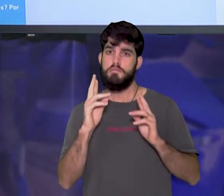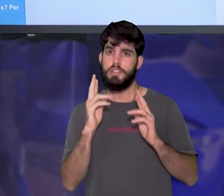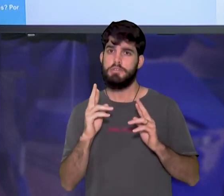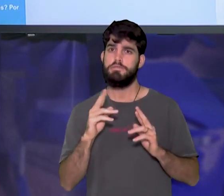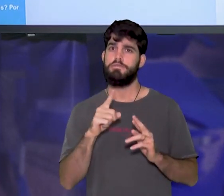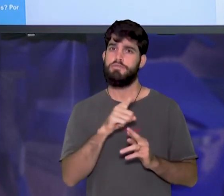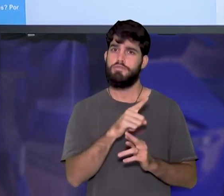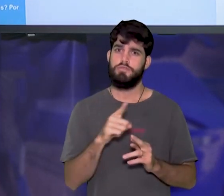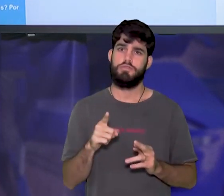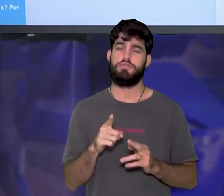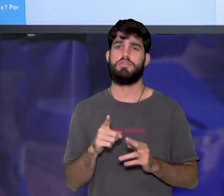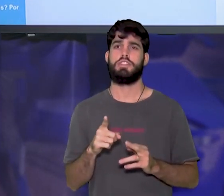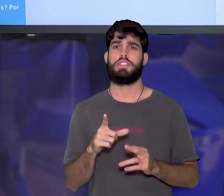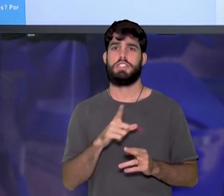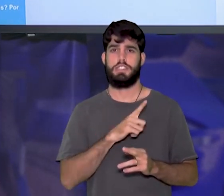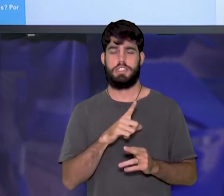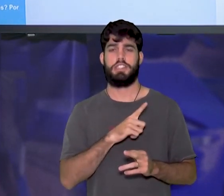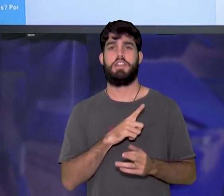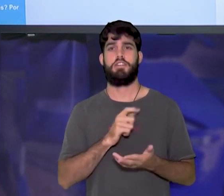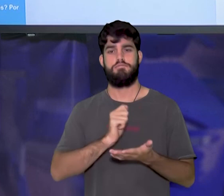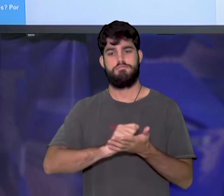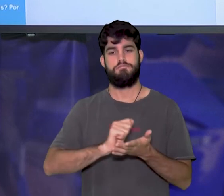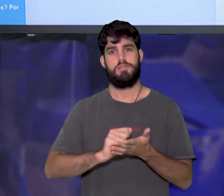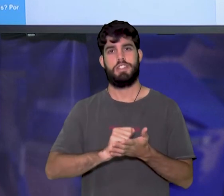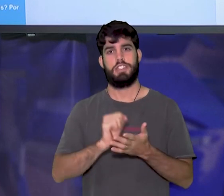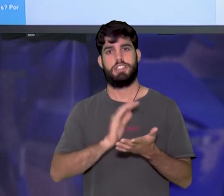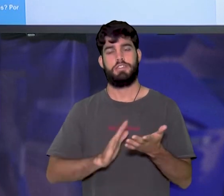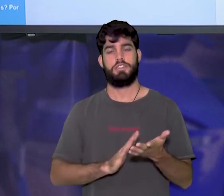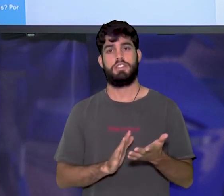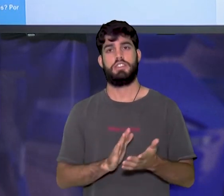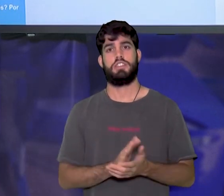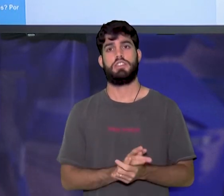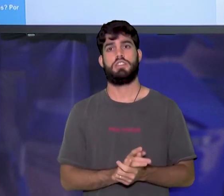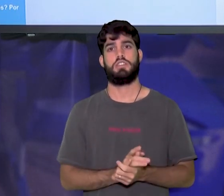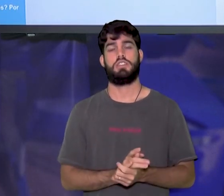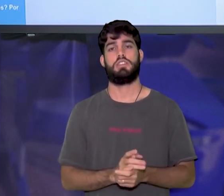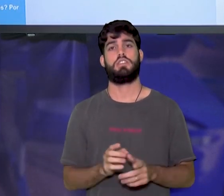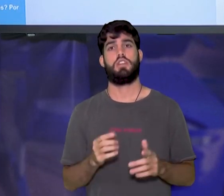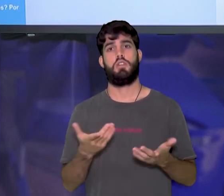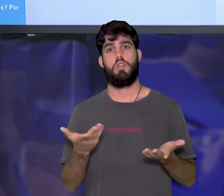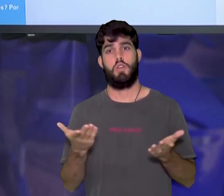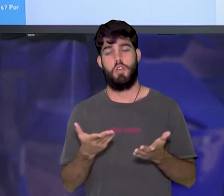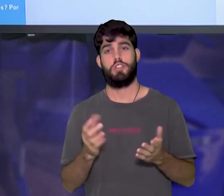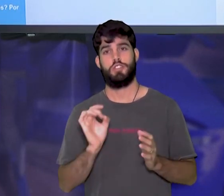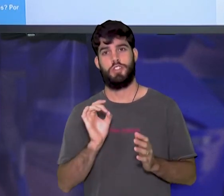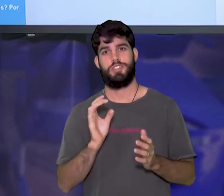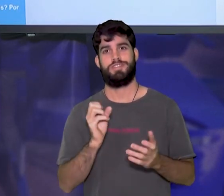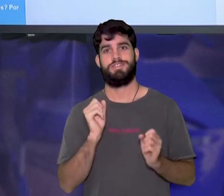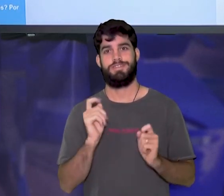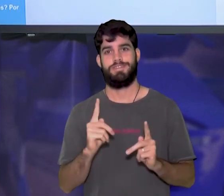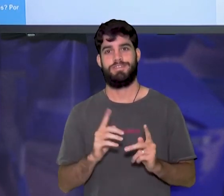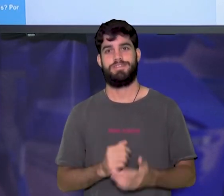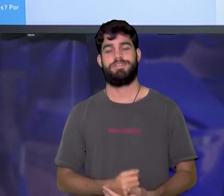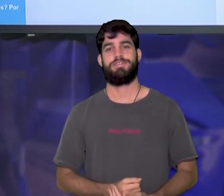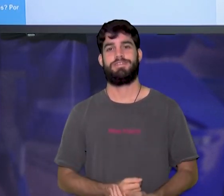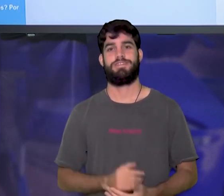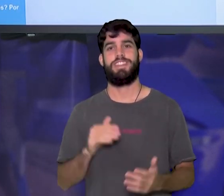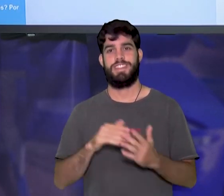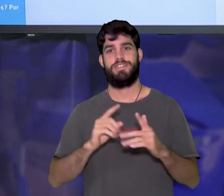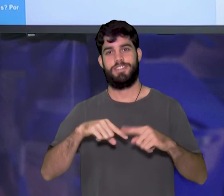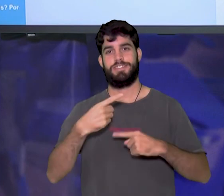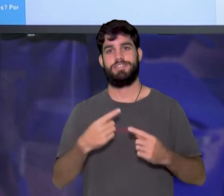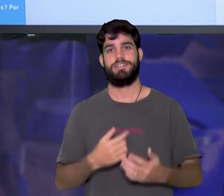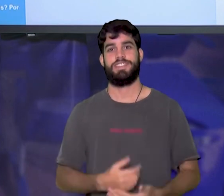tenha feito a atividade, ok? E por hoje é só. Até a próxima.